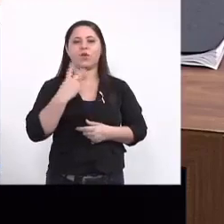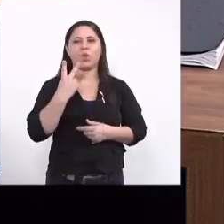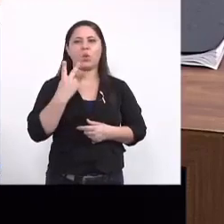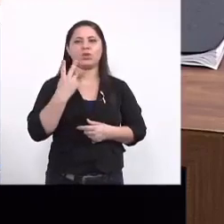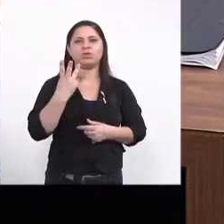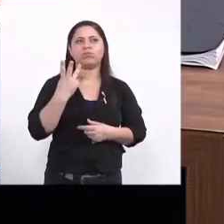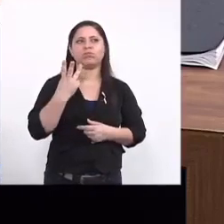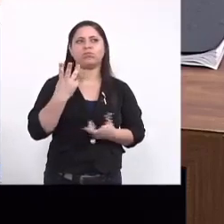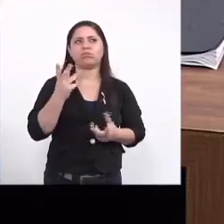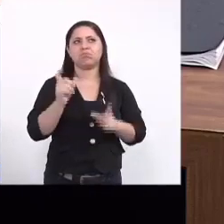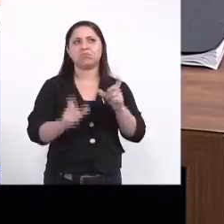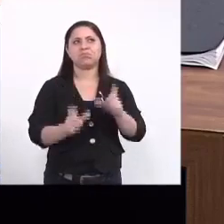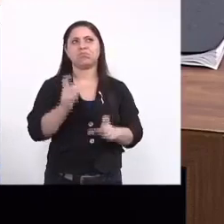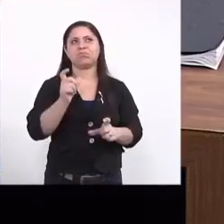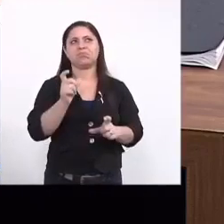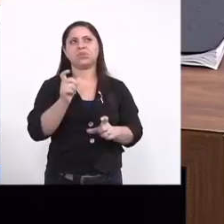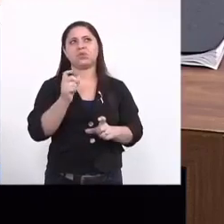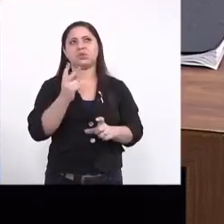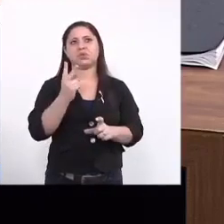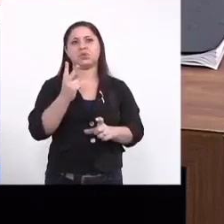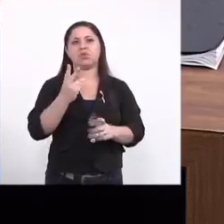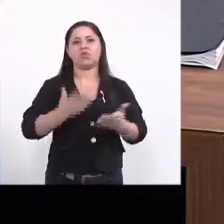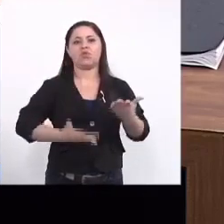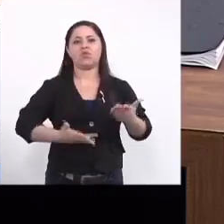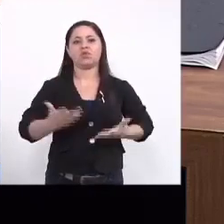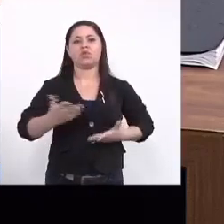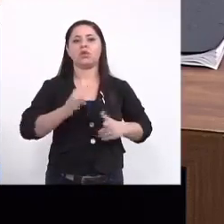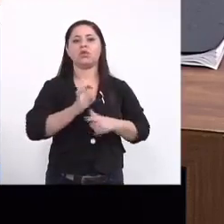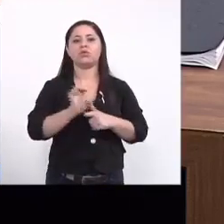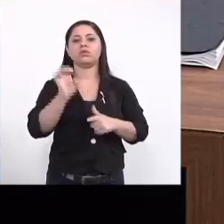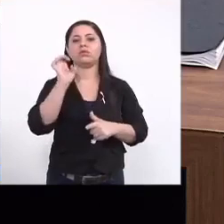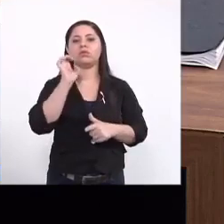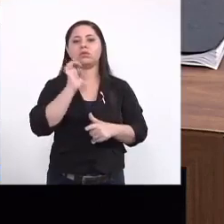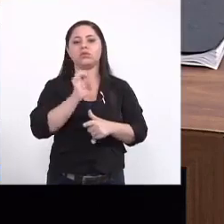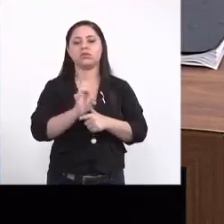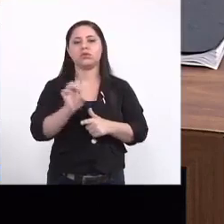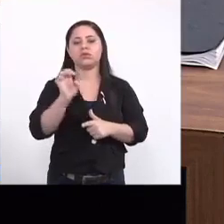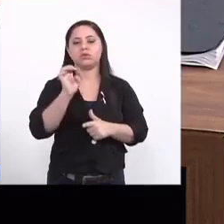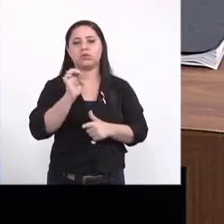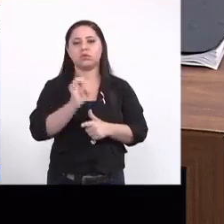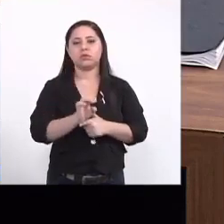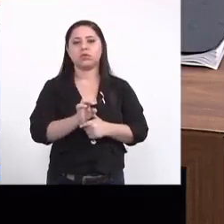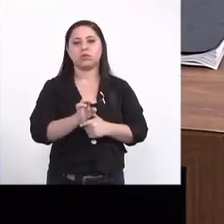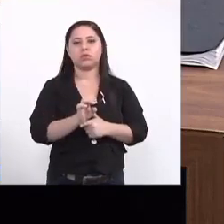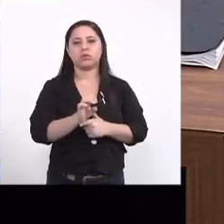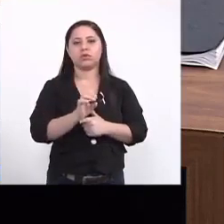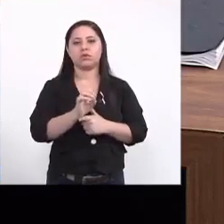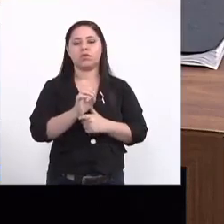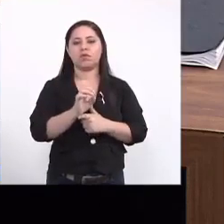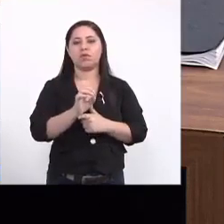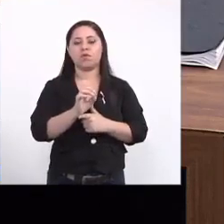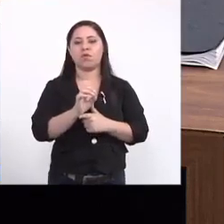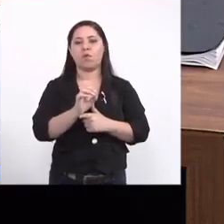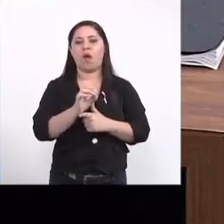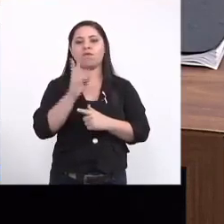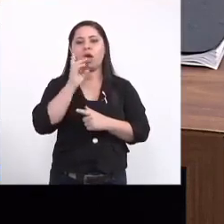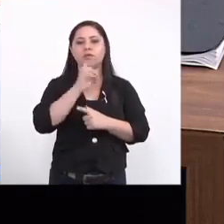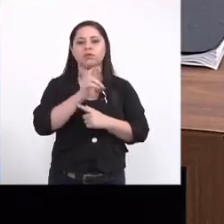três dois funcionários estaduais nos vetores estaduais